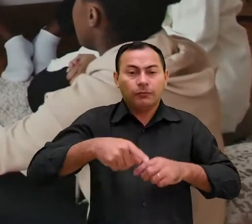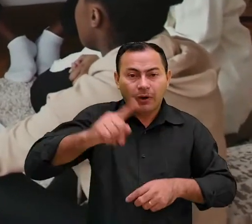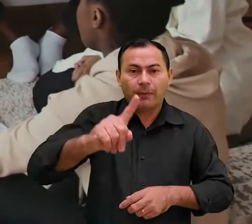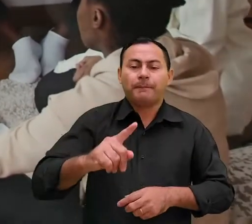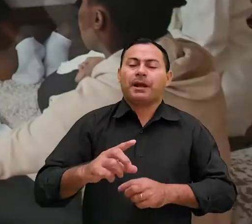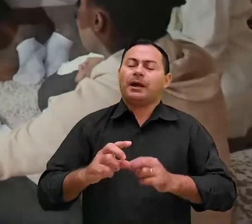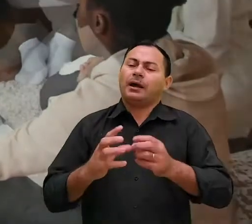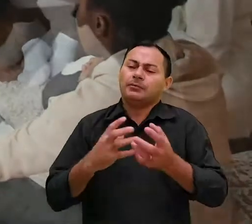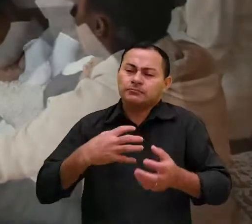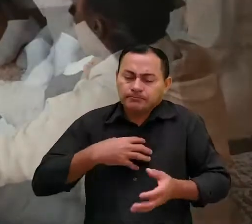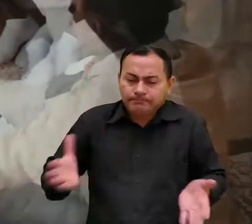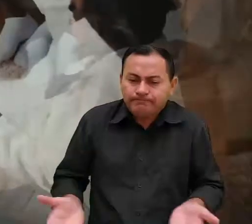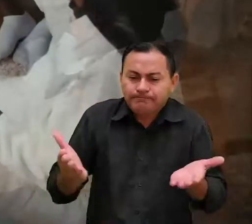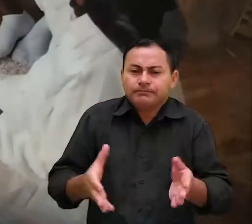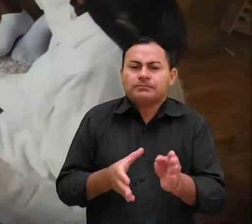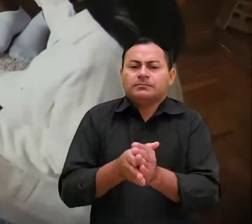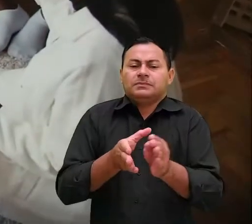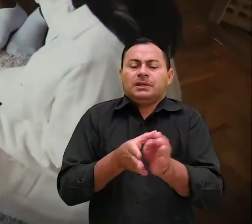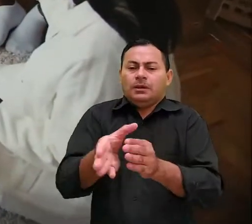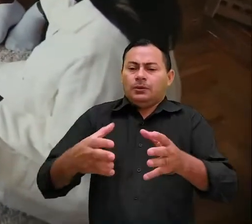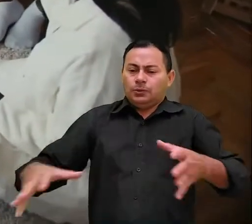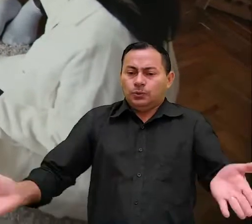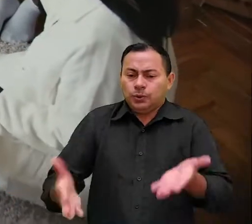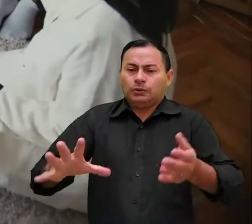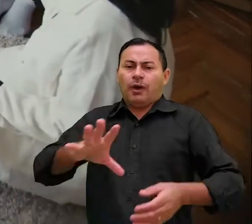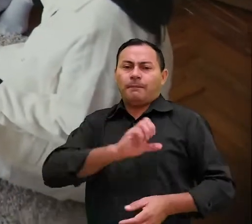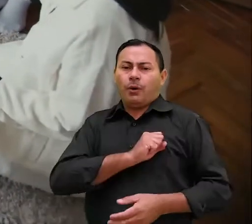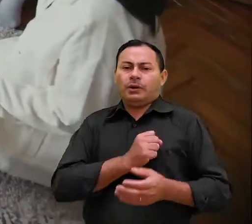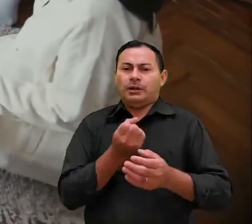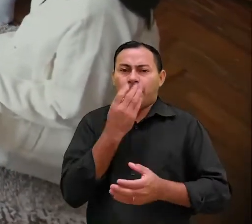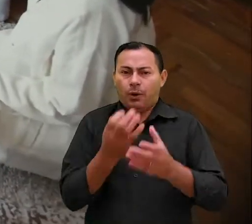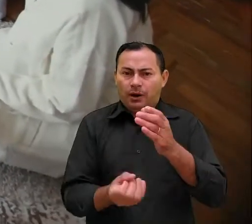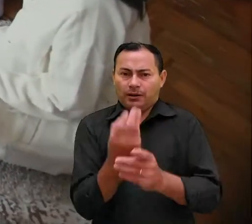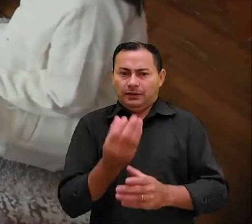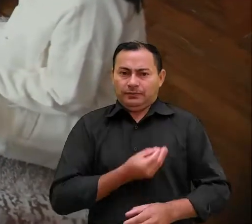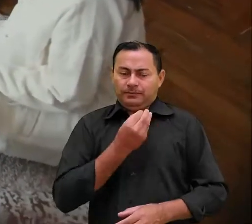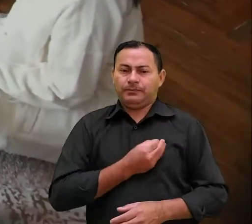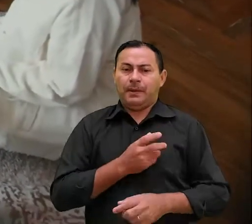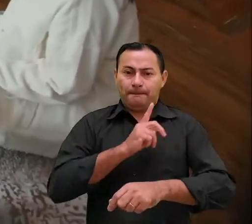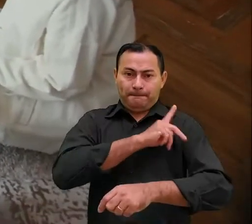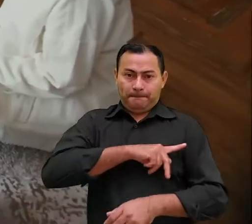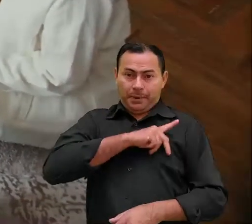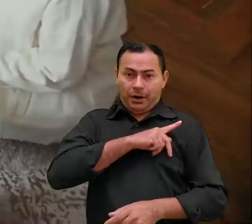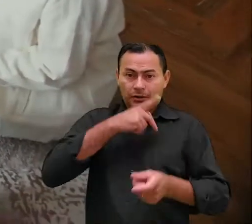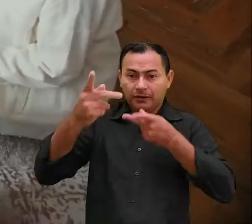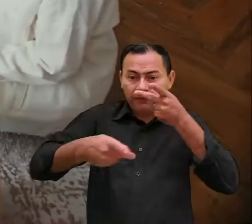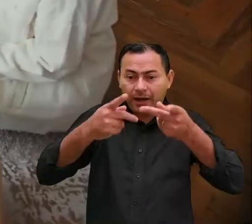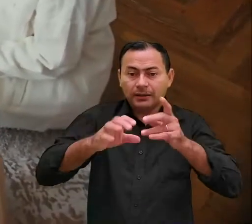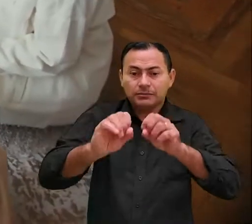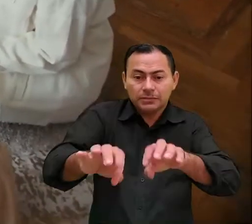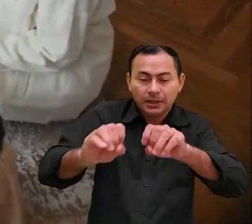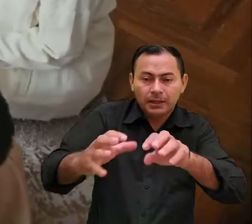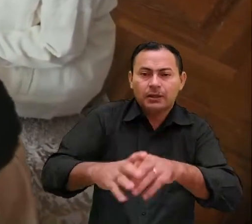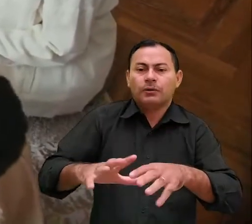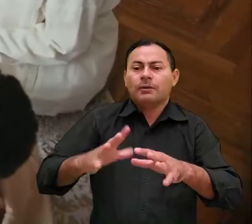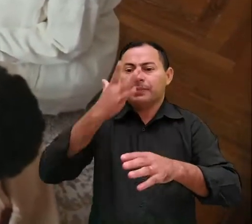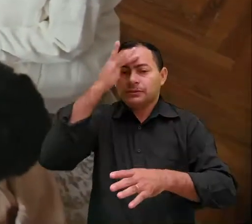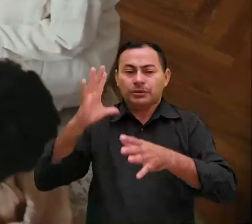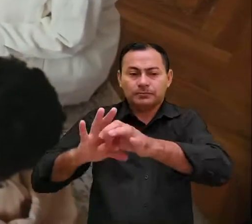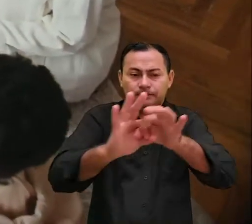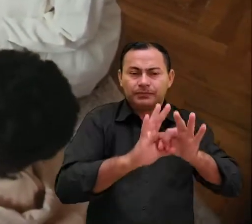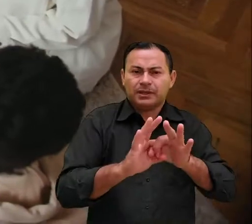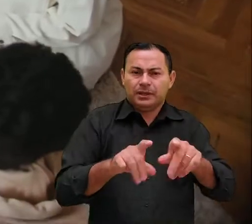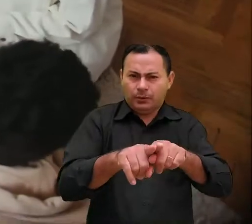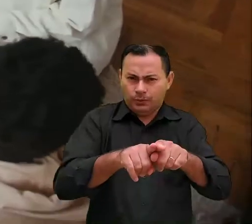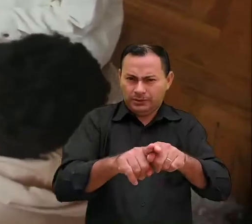outros e para nos estimularmos no amor e nas boas obras. Paulo ensinou que quando os irmãos se reúnem, tudo deve ser